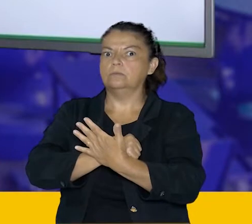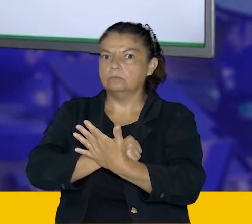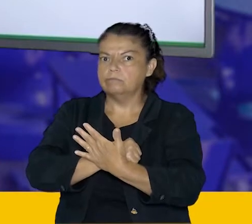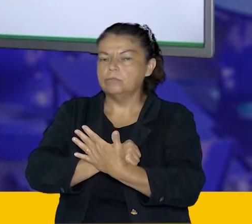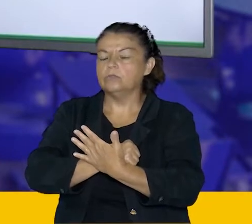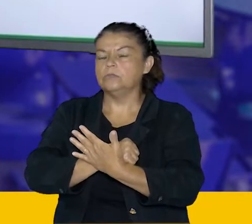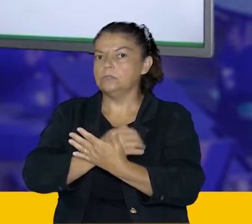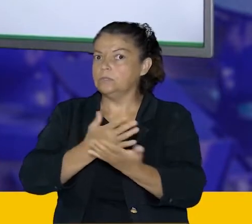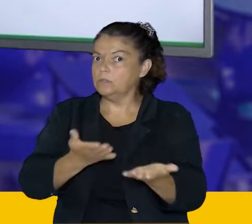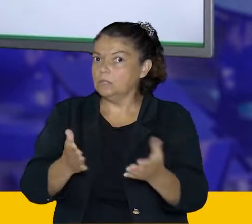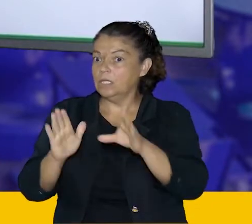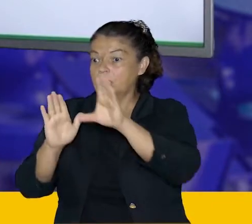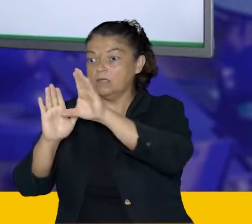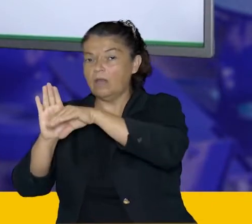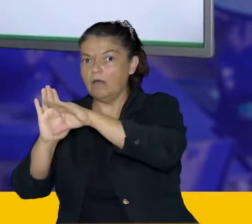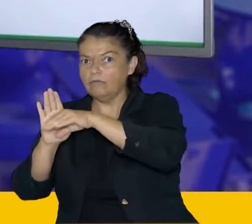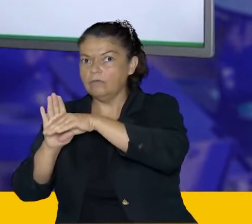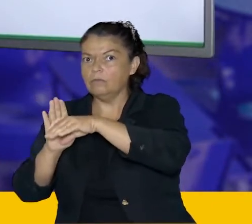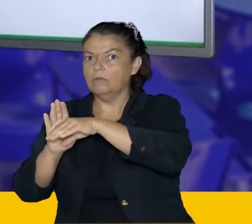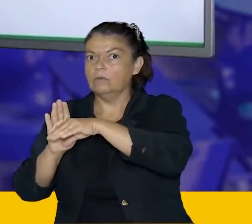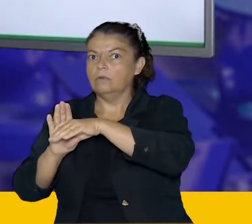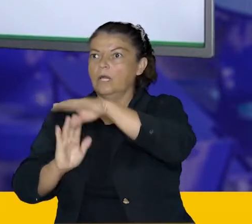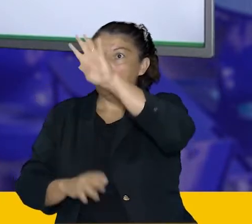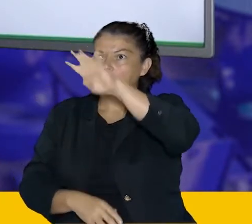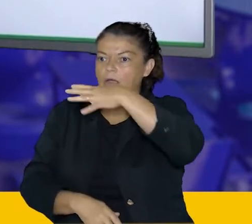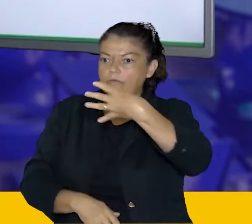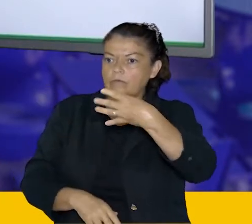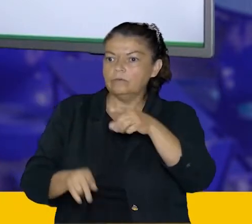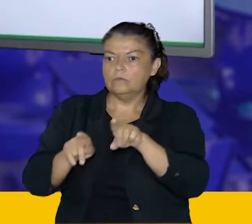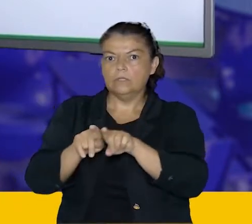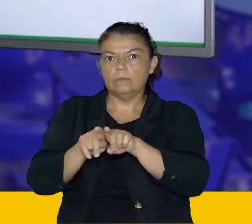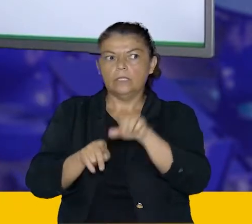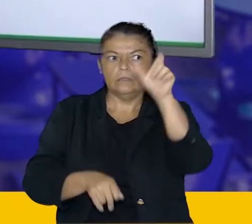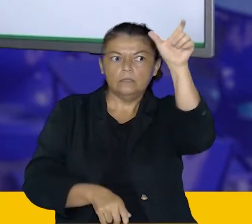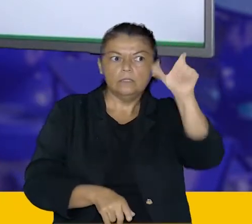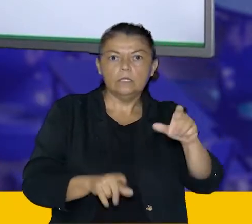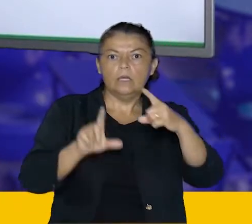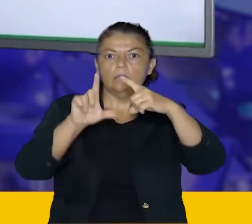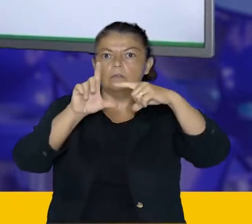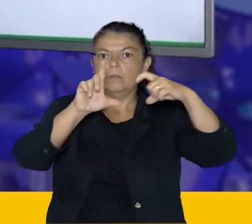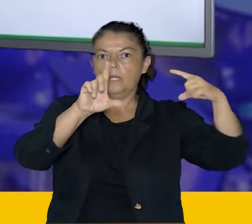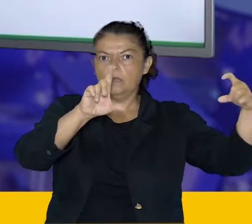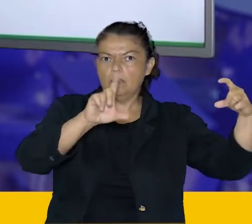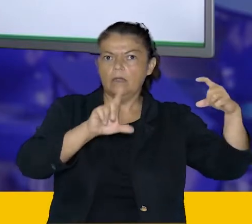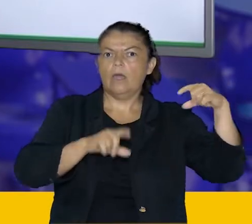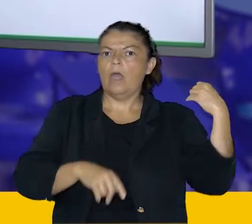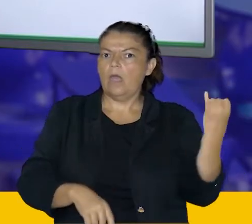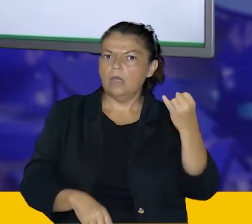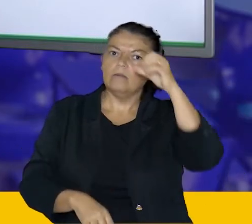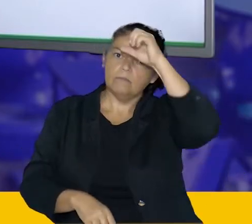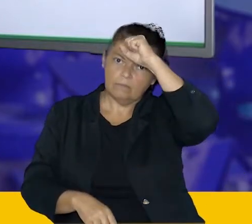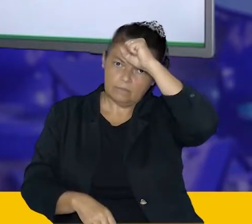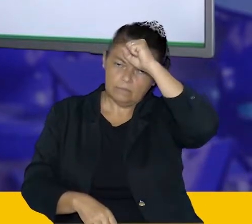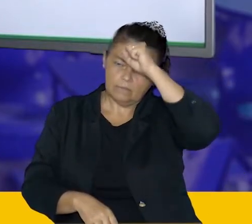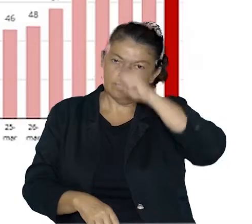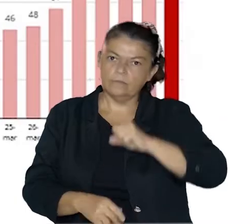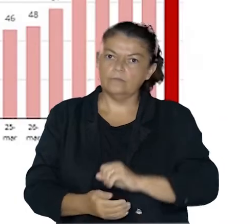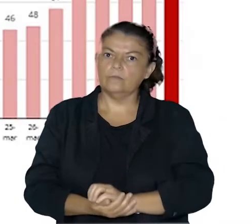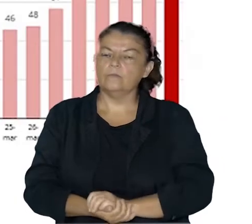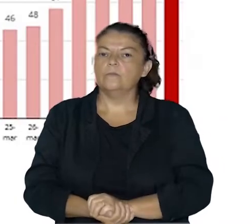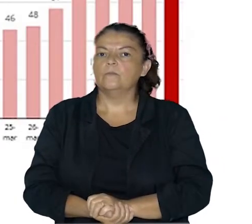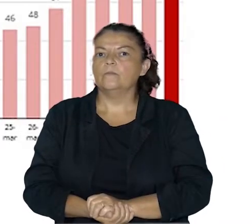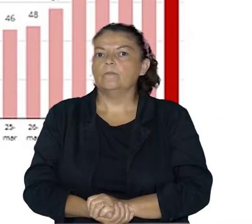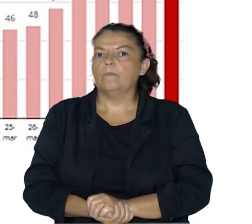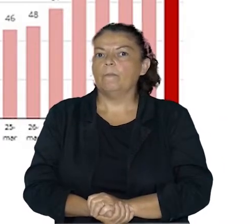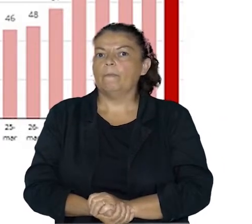estatísticas, ou seja, em gráficos e tabelas. Daí a importância da gente aprender um pouquinho desse conteúdo. Então vamos